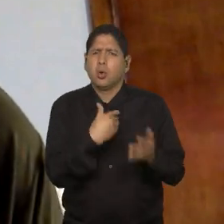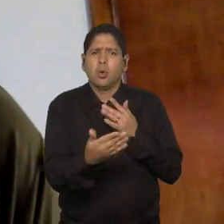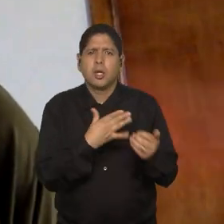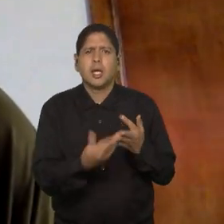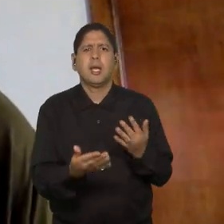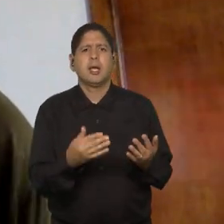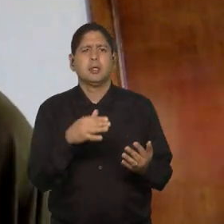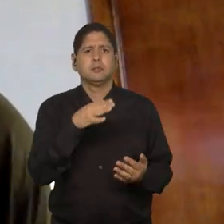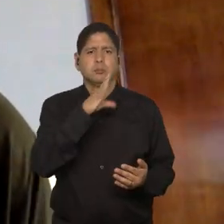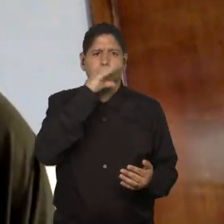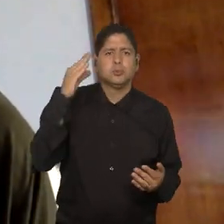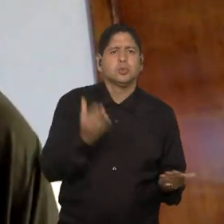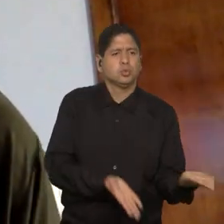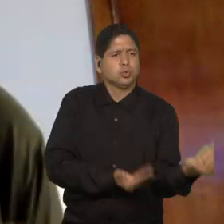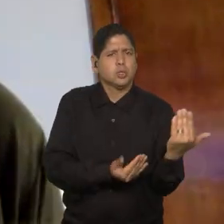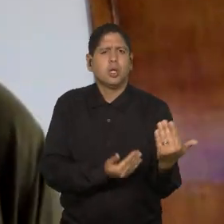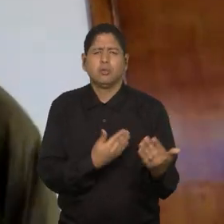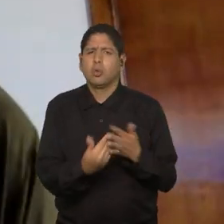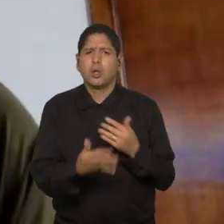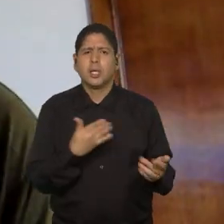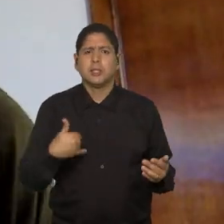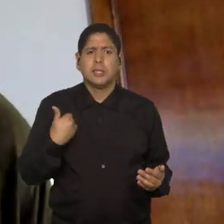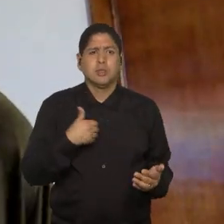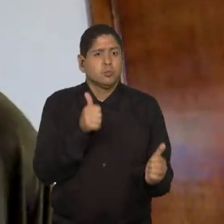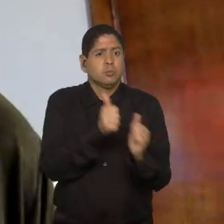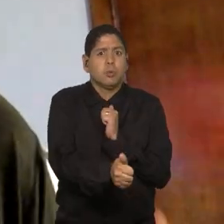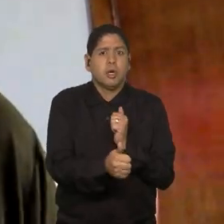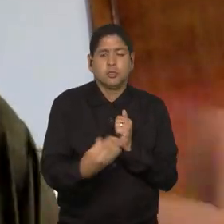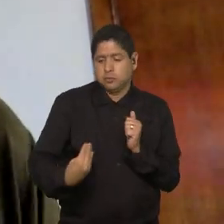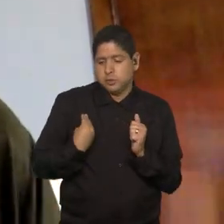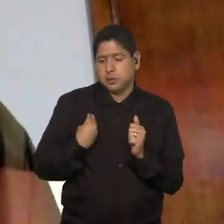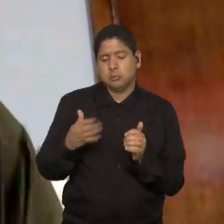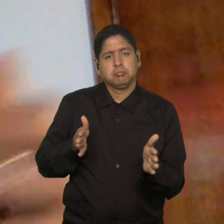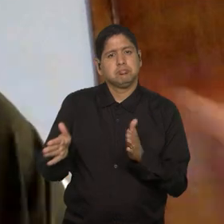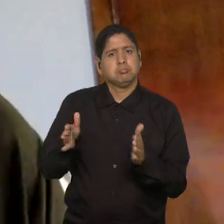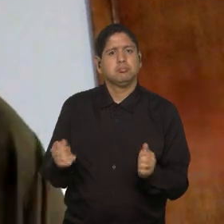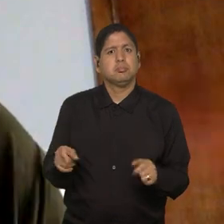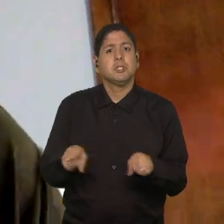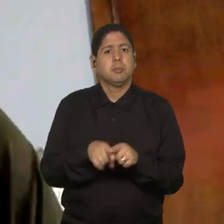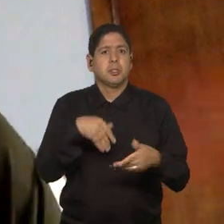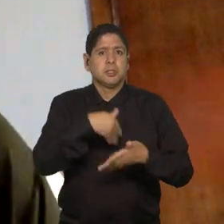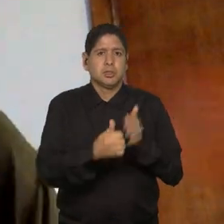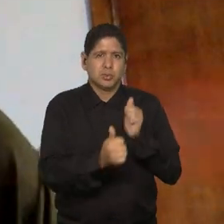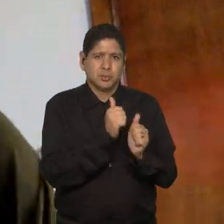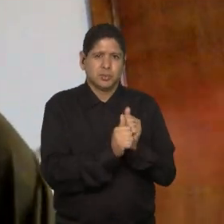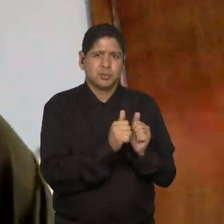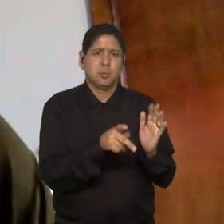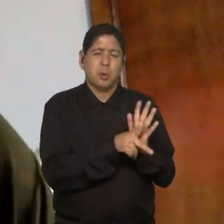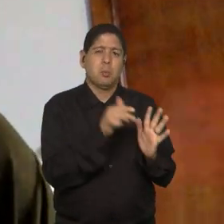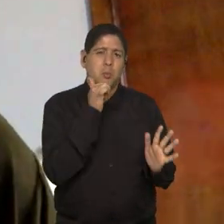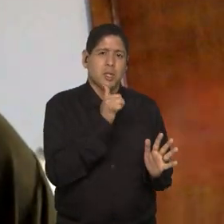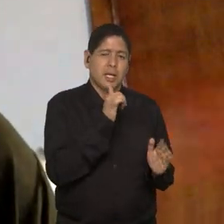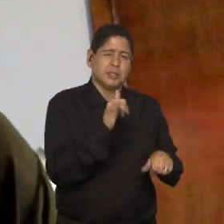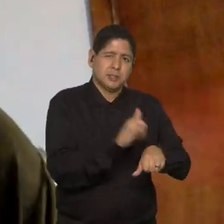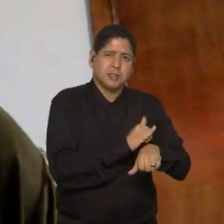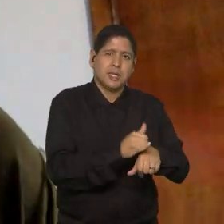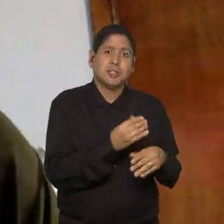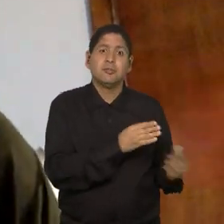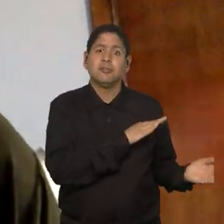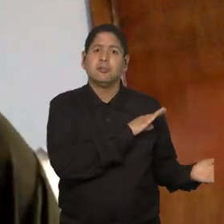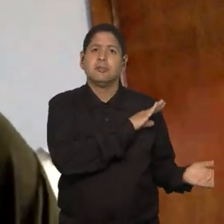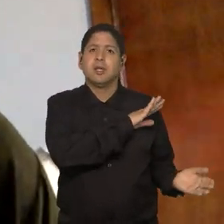sua... né, o seu esporte e o esporte de cada um a cada fase da vida. E o futebol feminino, dentro dessa estratégia, ele vem,